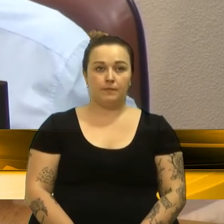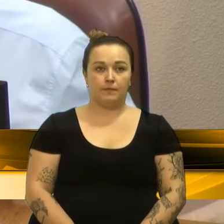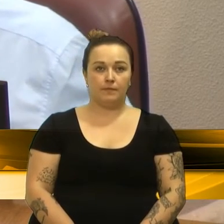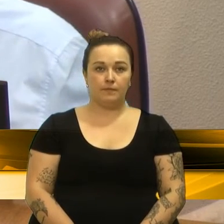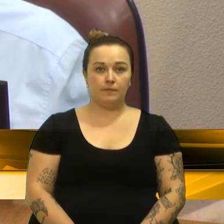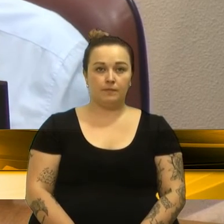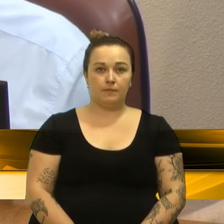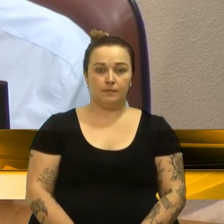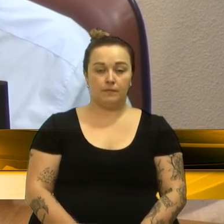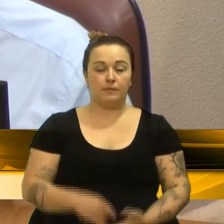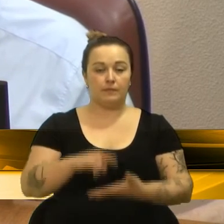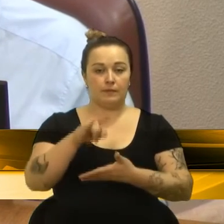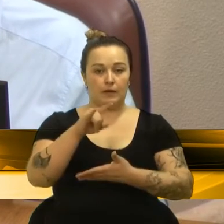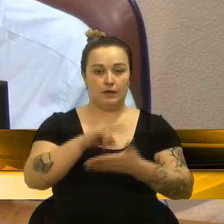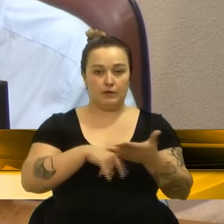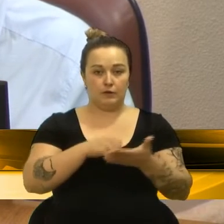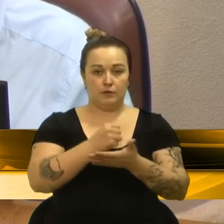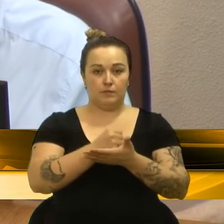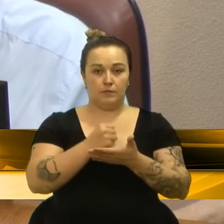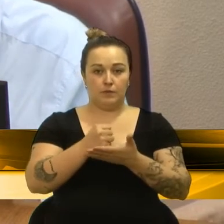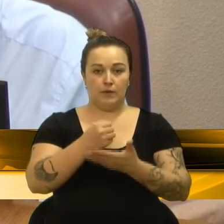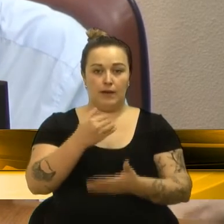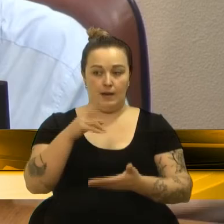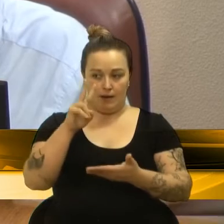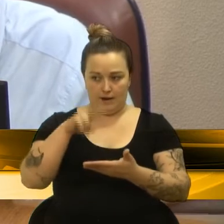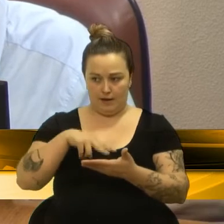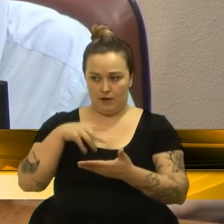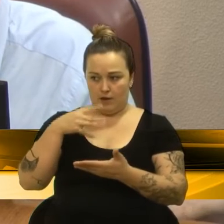Súmula do contrato, é isso, a 476, né?